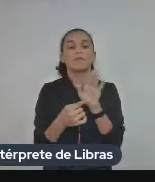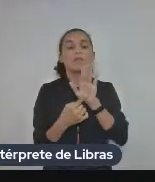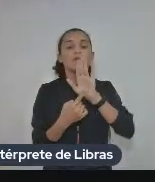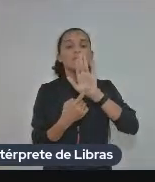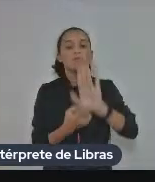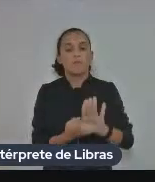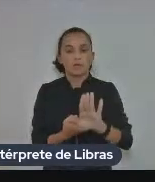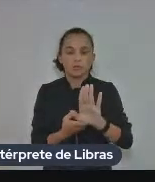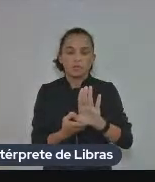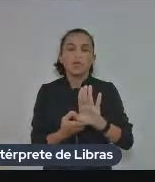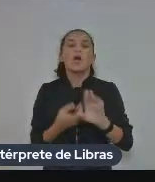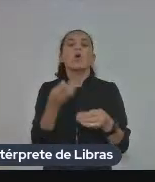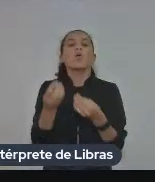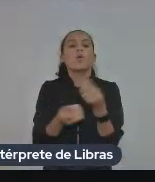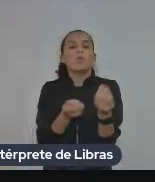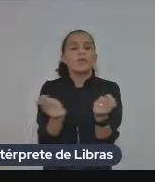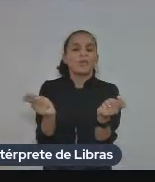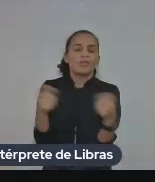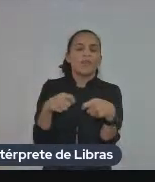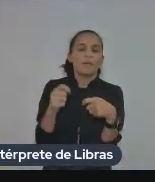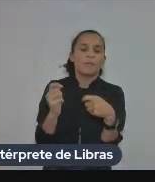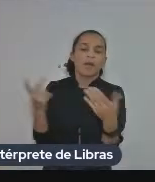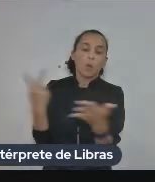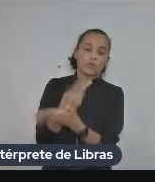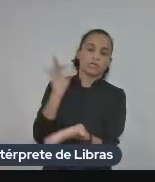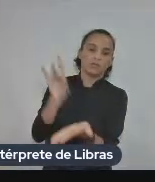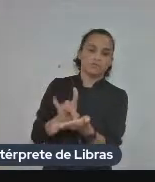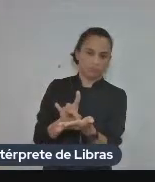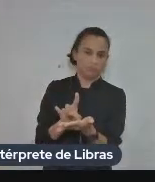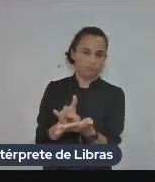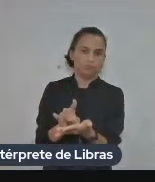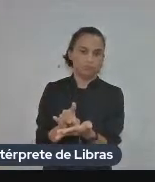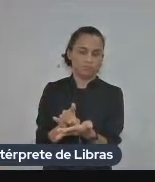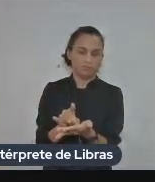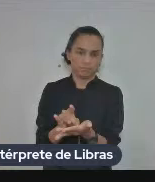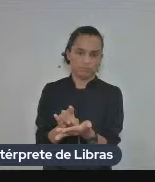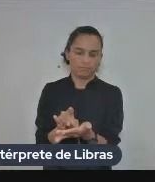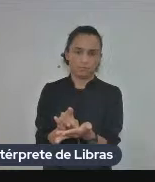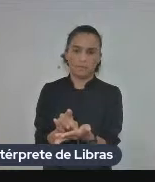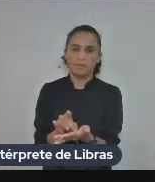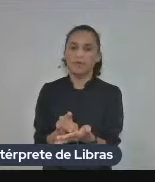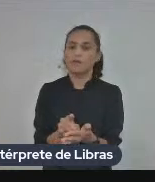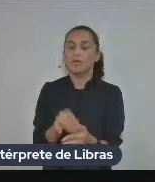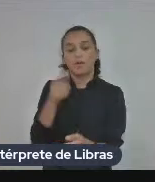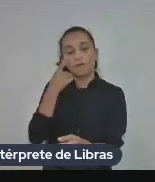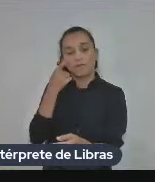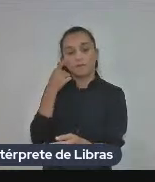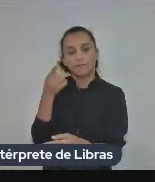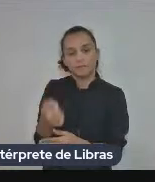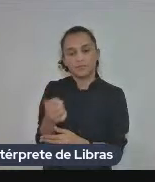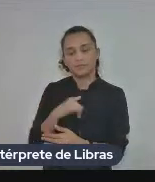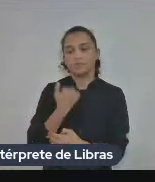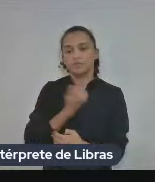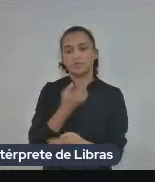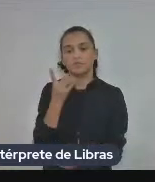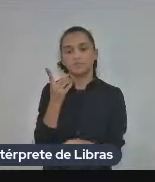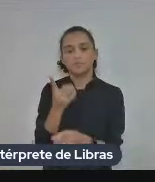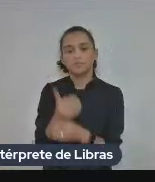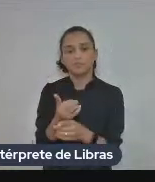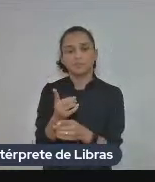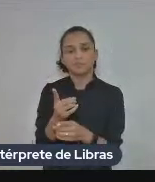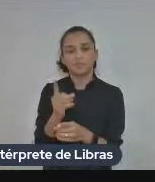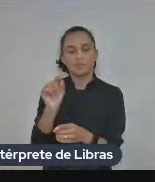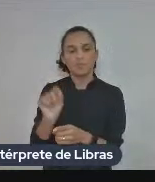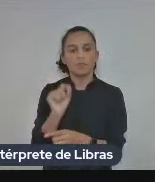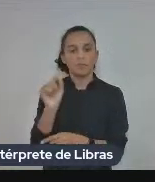ocorrer ou seja o que mais ocorre então a partir daí nós podemos encontrar as